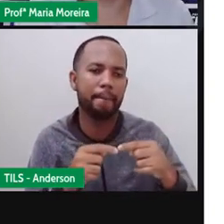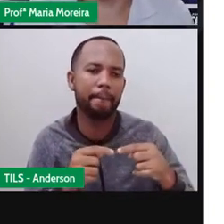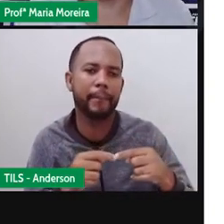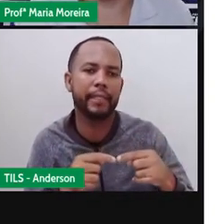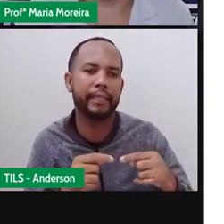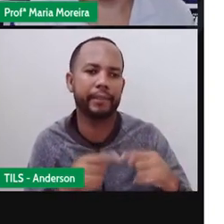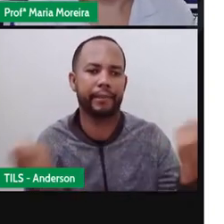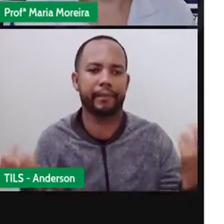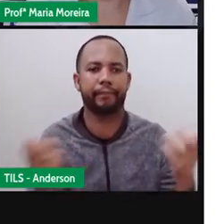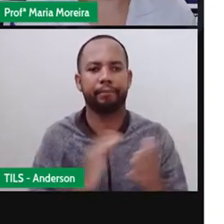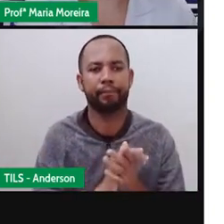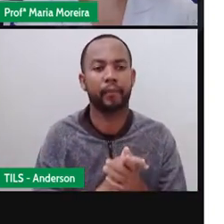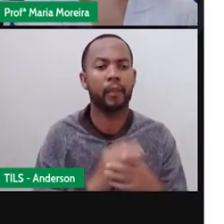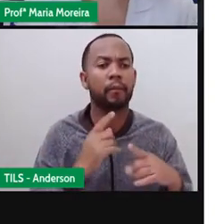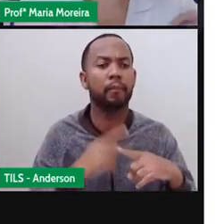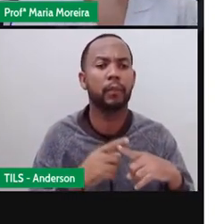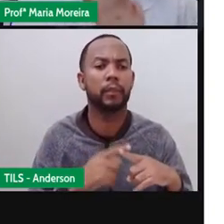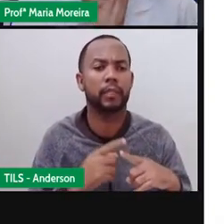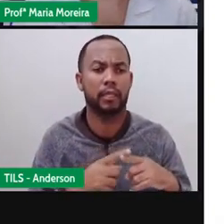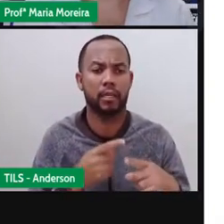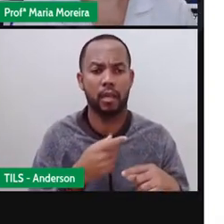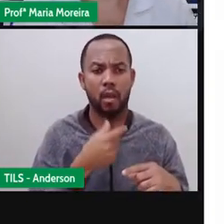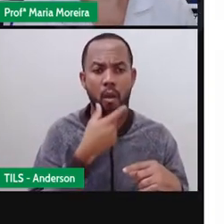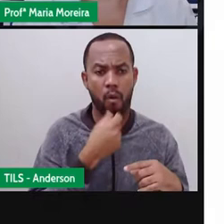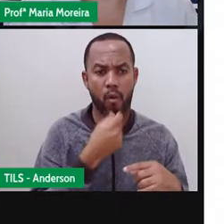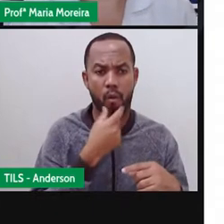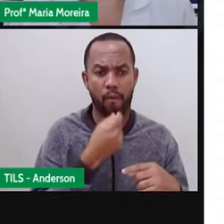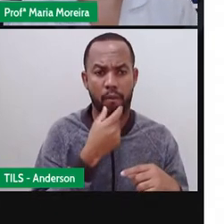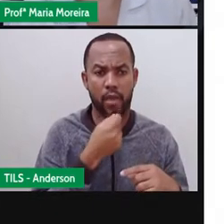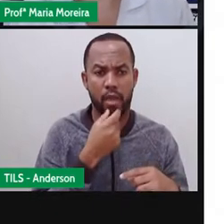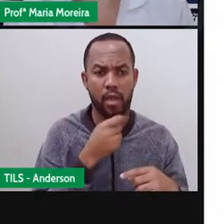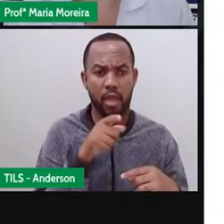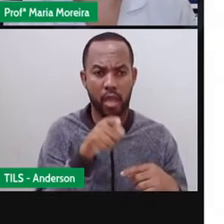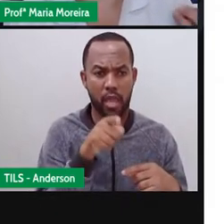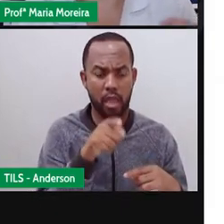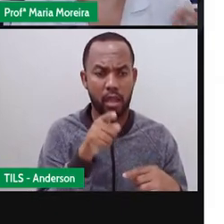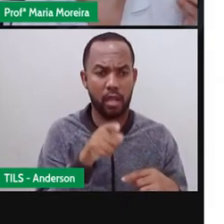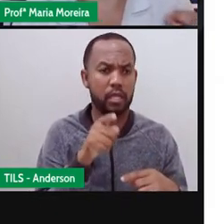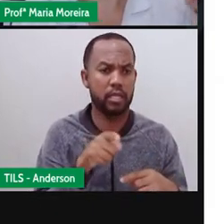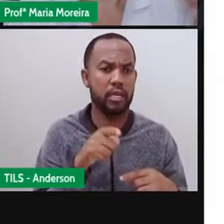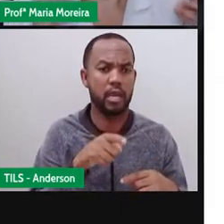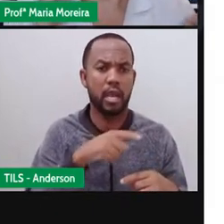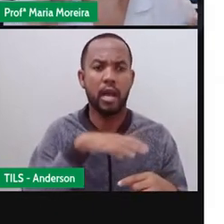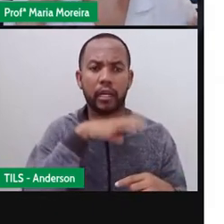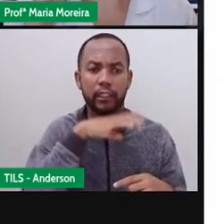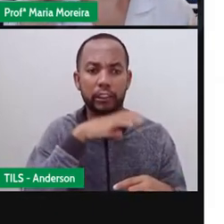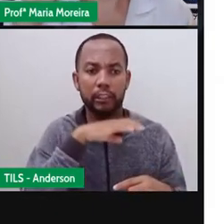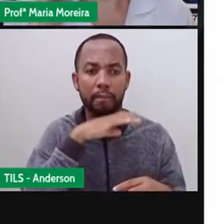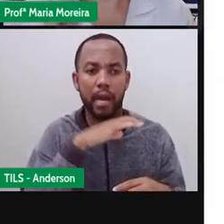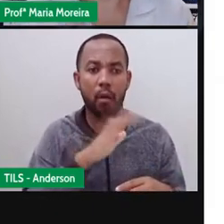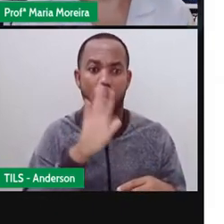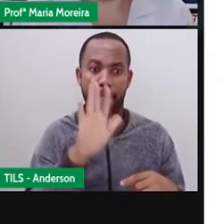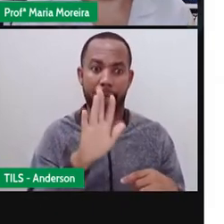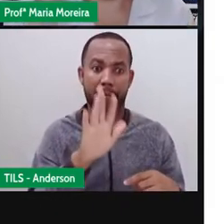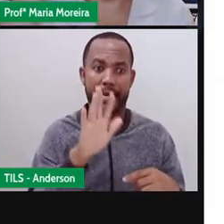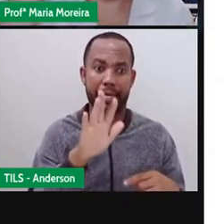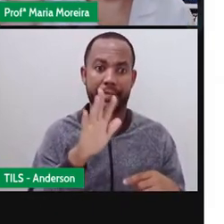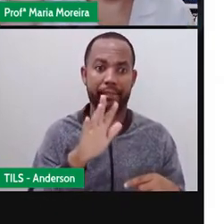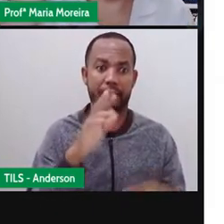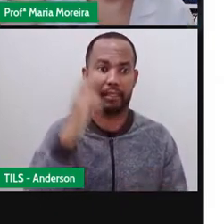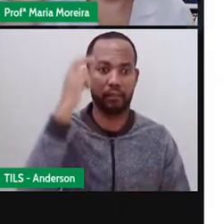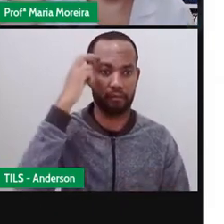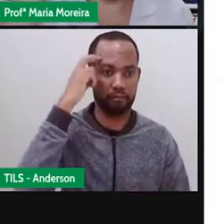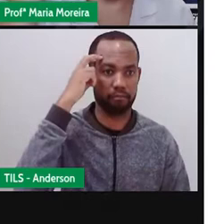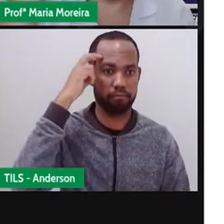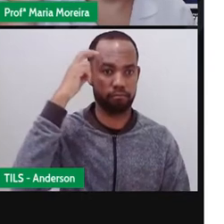humanas. Por quê? Porque o homem, né? Ele é um animal, mas ele é um animal o quê? Racional. Por quê?